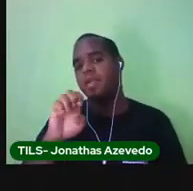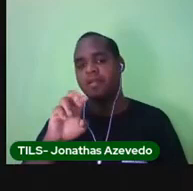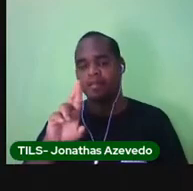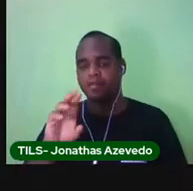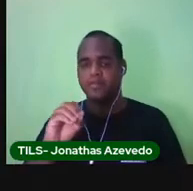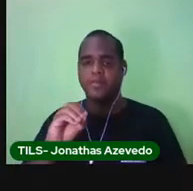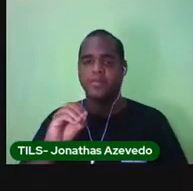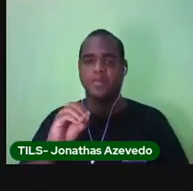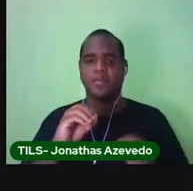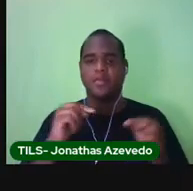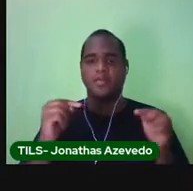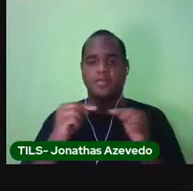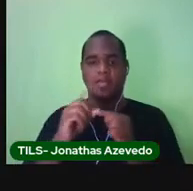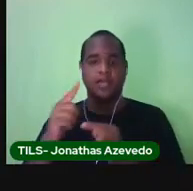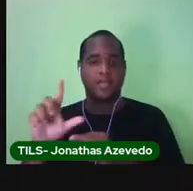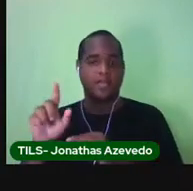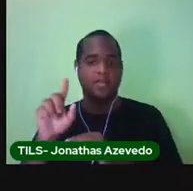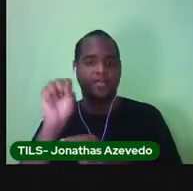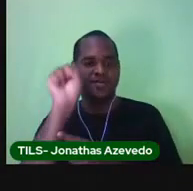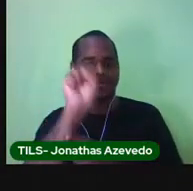Da editora Salamandra.